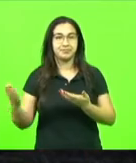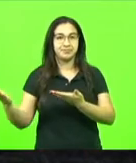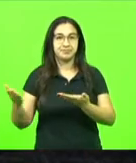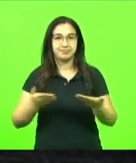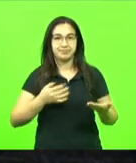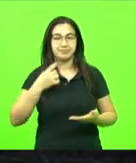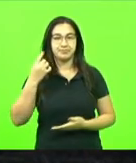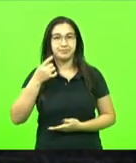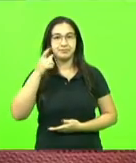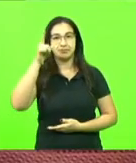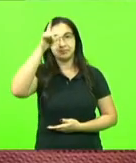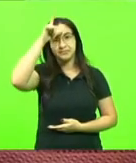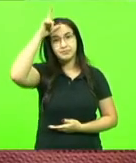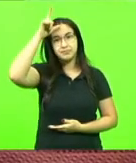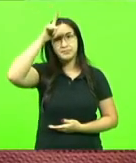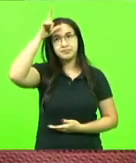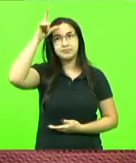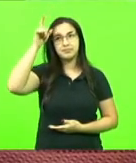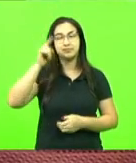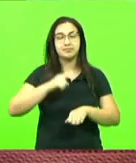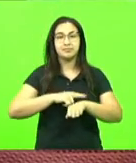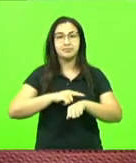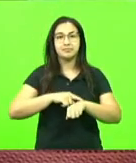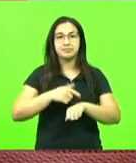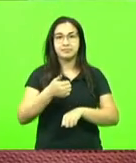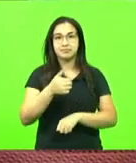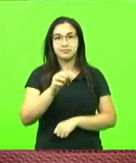Sargento Lima, com um tempo de 10 minutos.